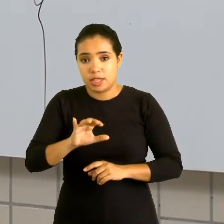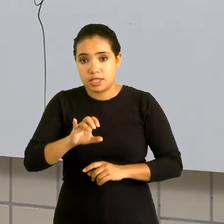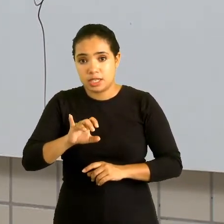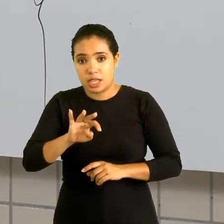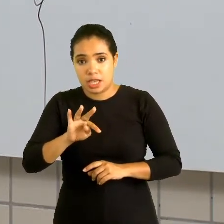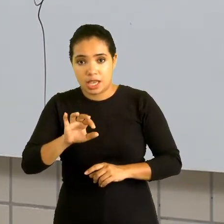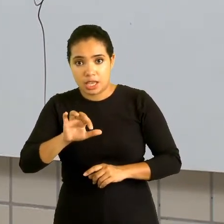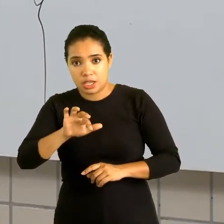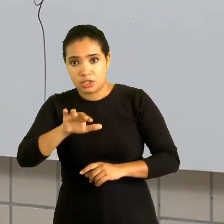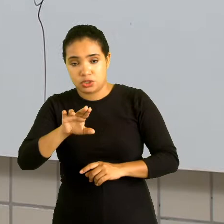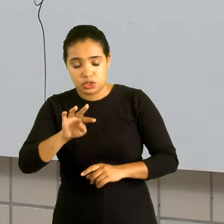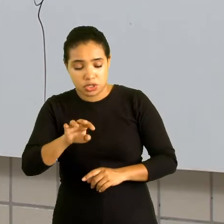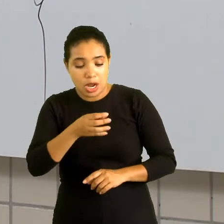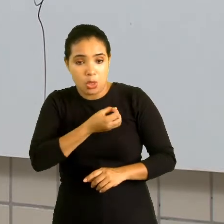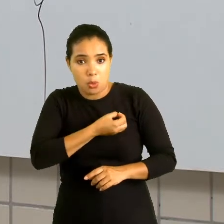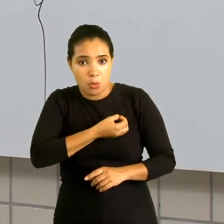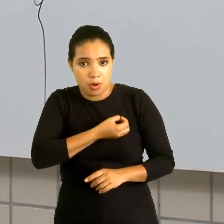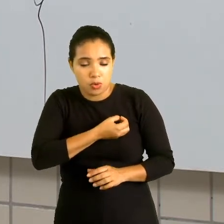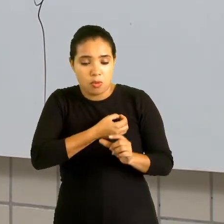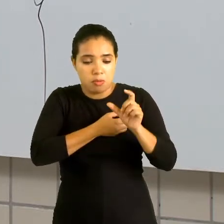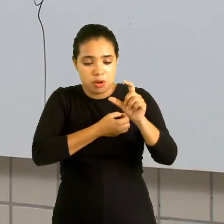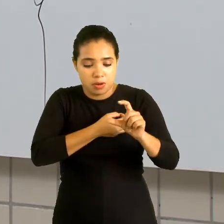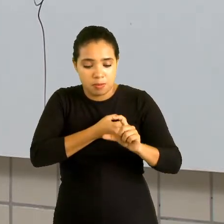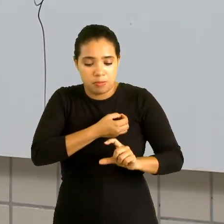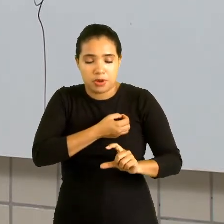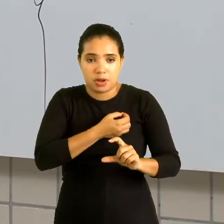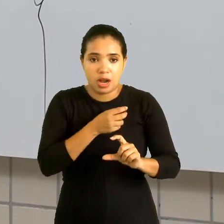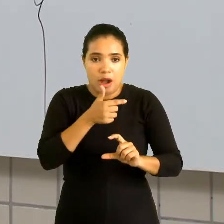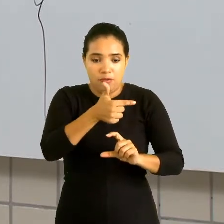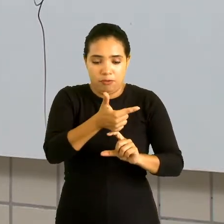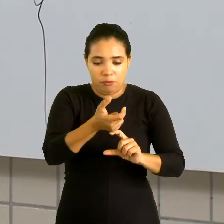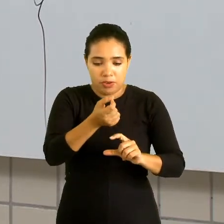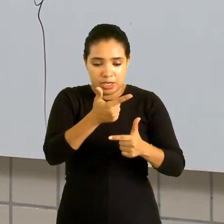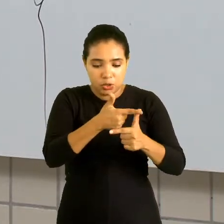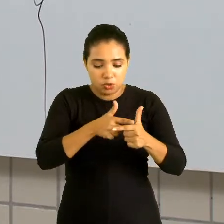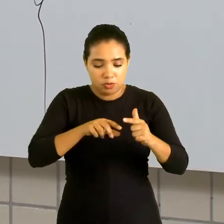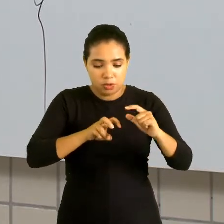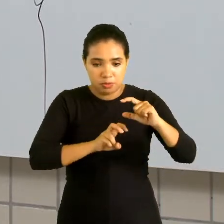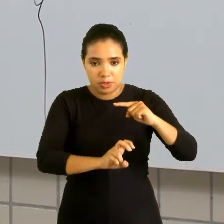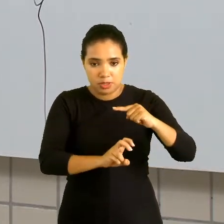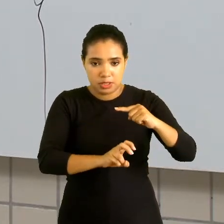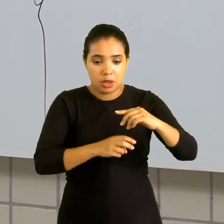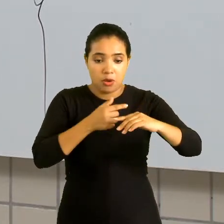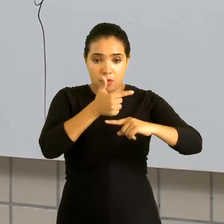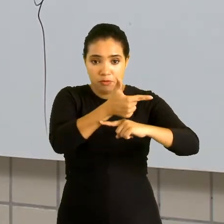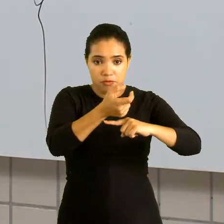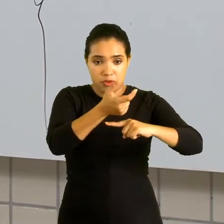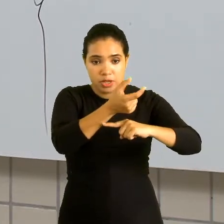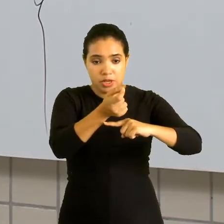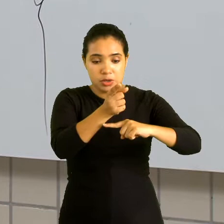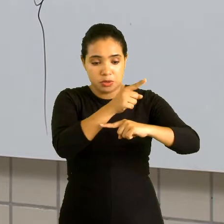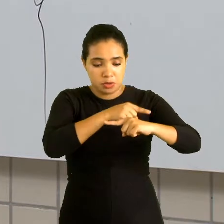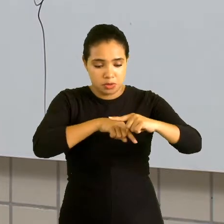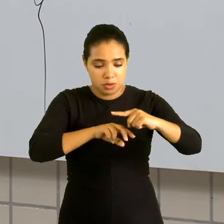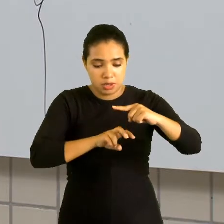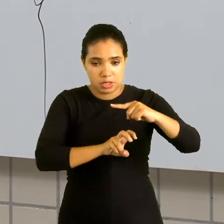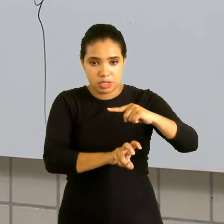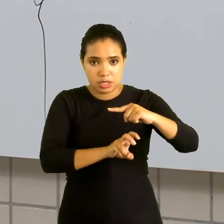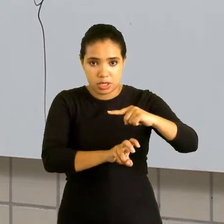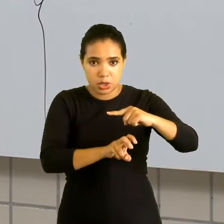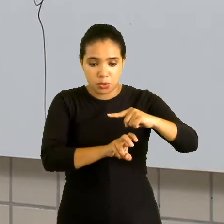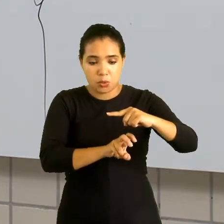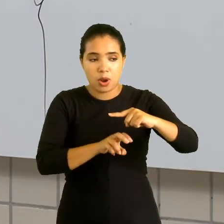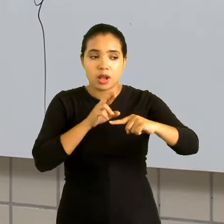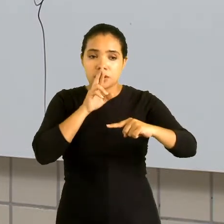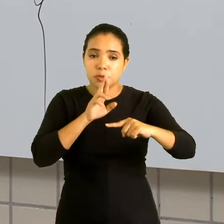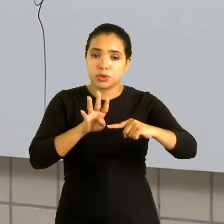monômetros. 20 dividido por 5, pessoal, vai dar então 4. 20 dividido